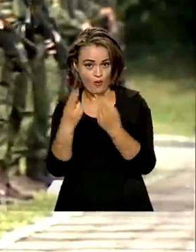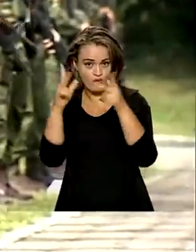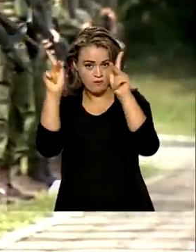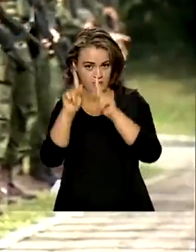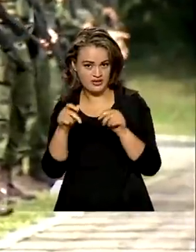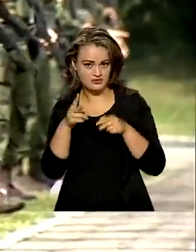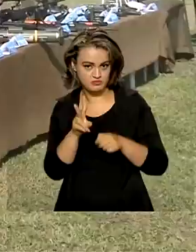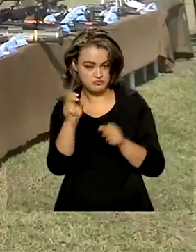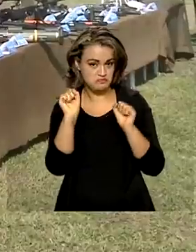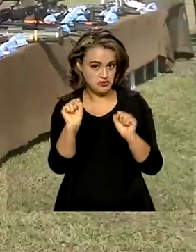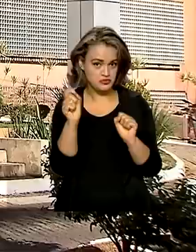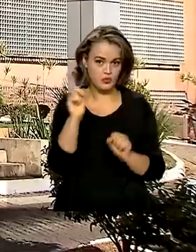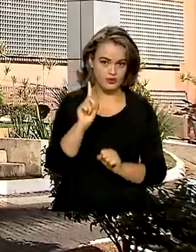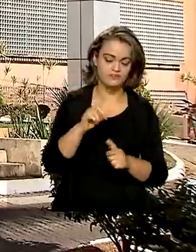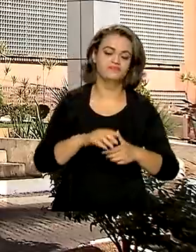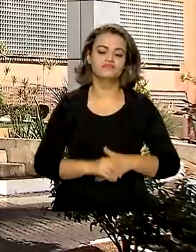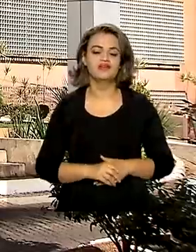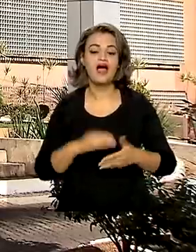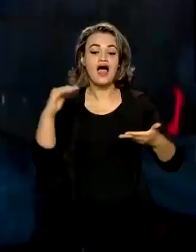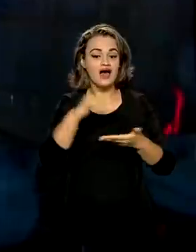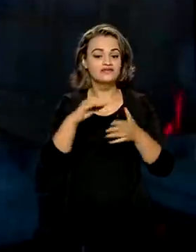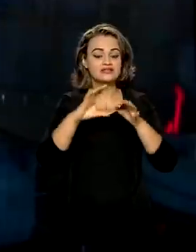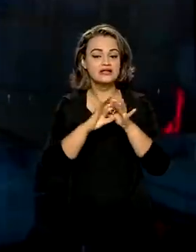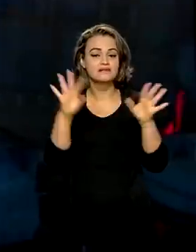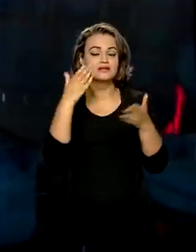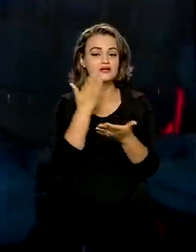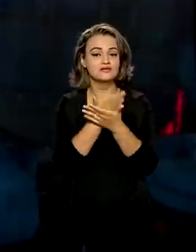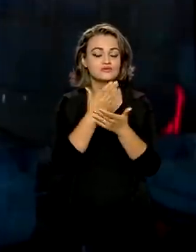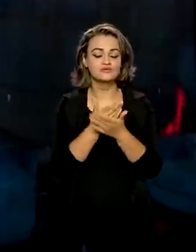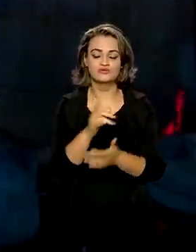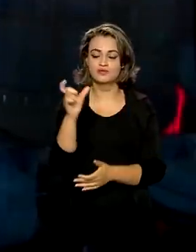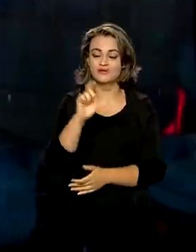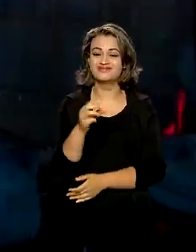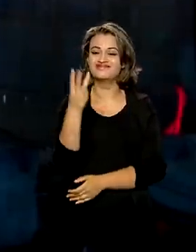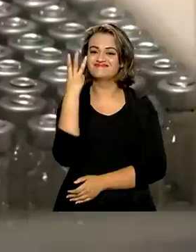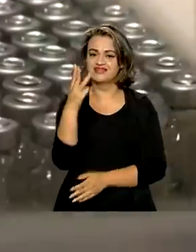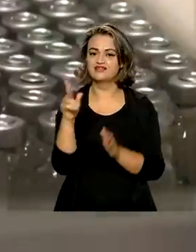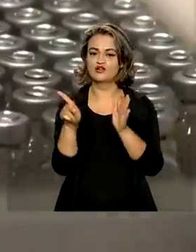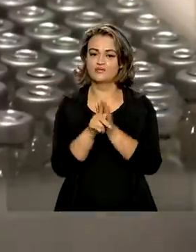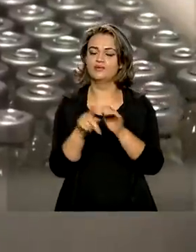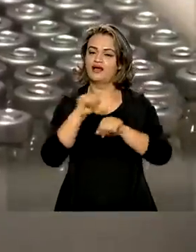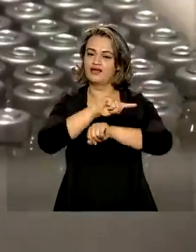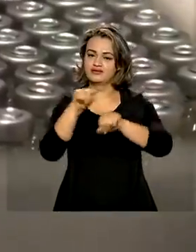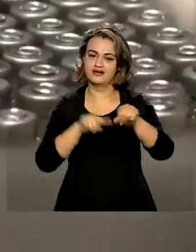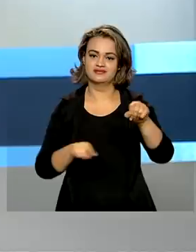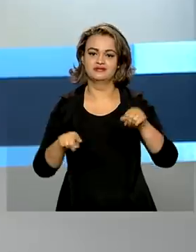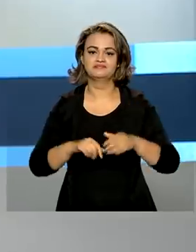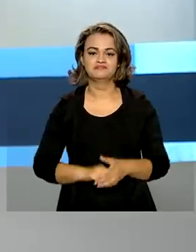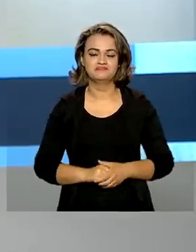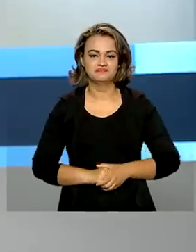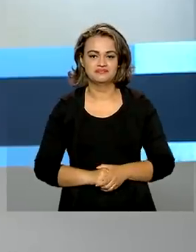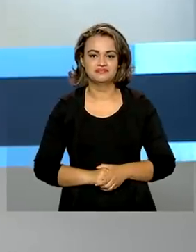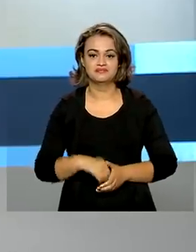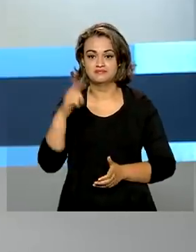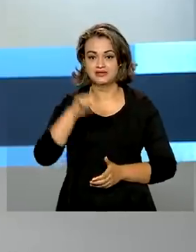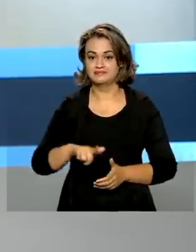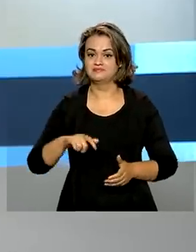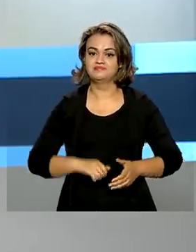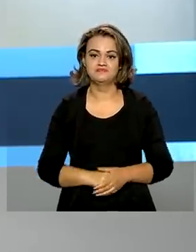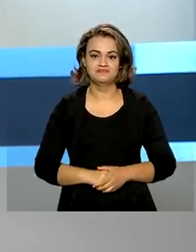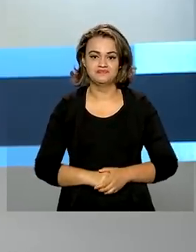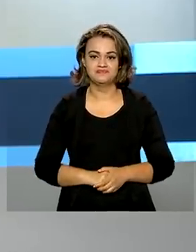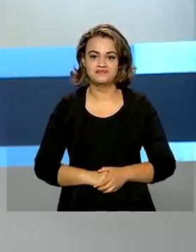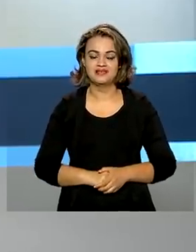paz da ONU. A Anvisa autoriza estudos sobre a terceira dose da vacina AstraZeneca. E veja ainda